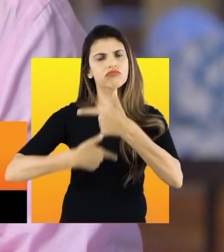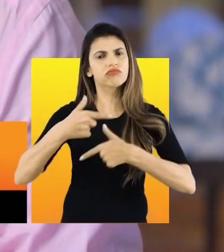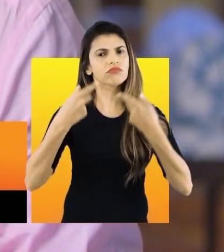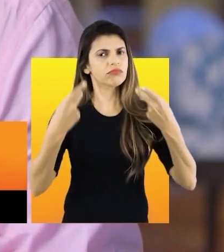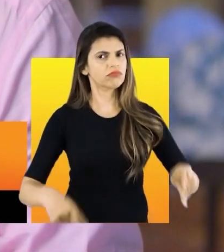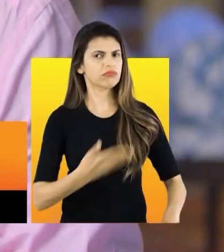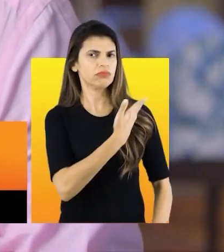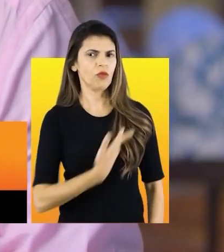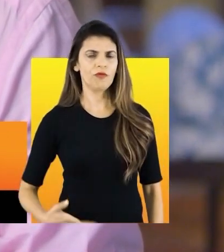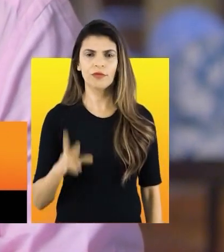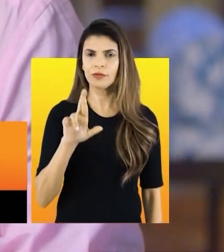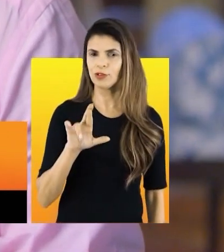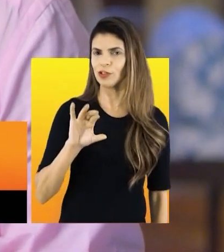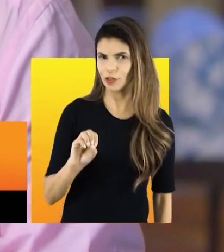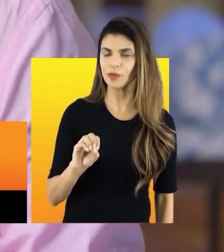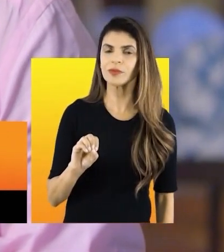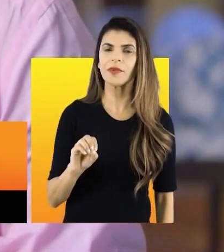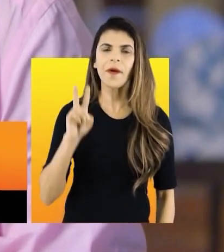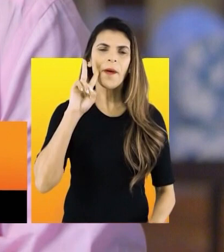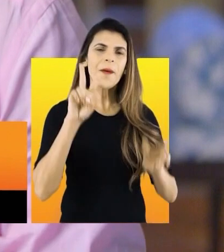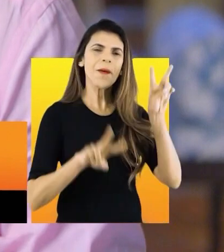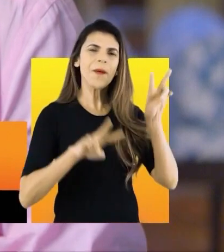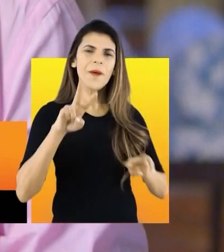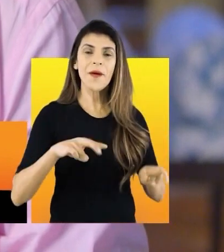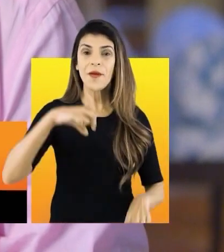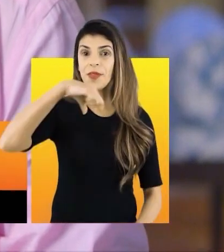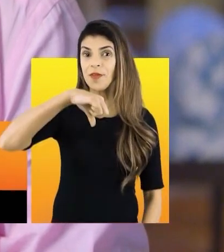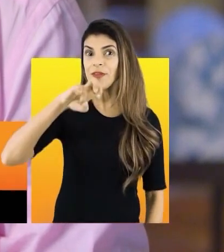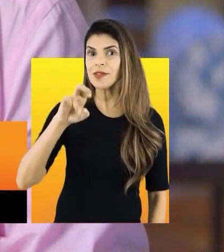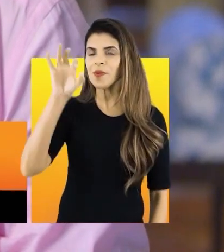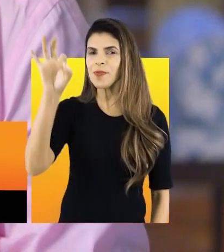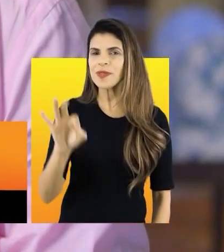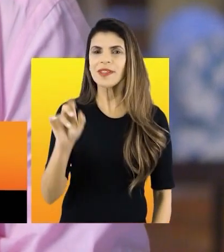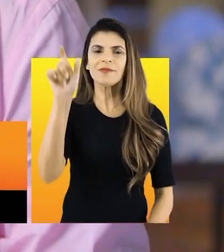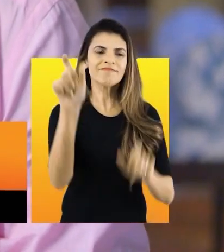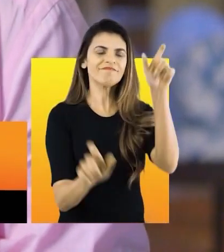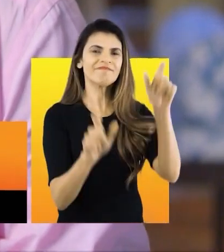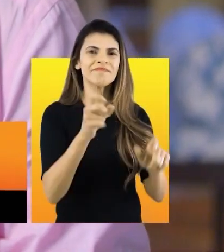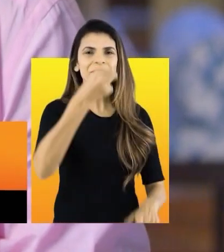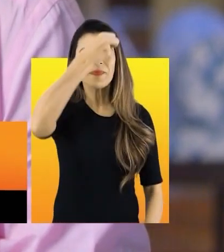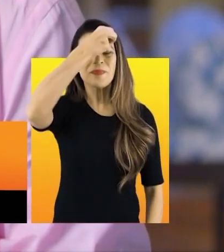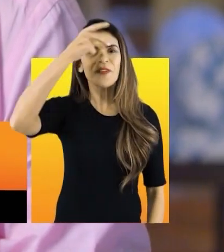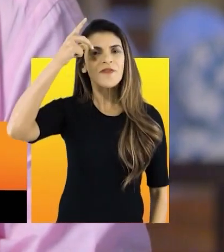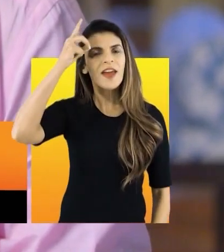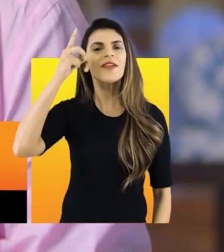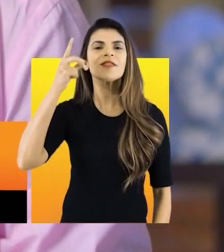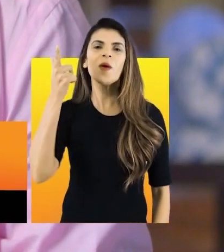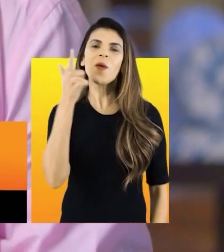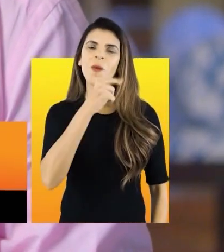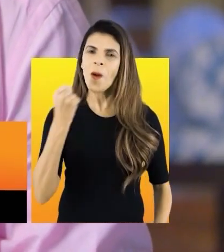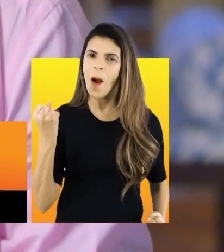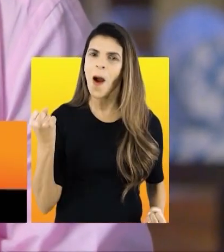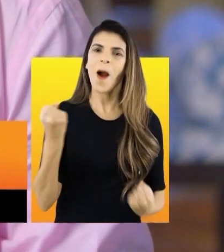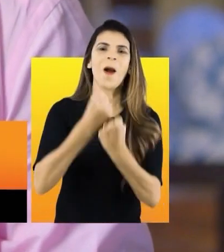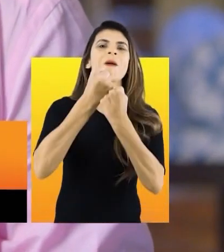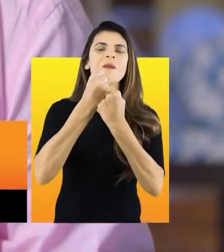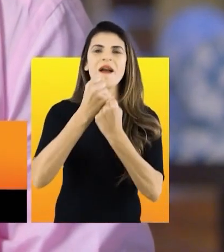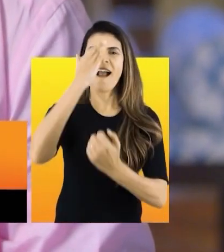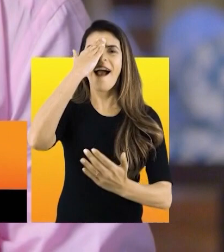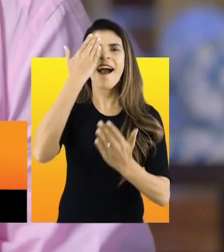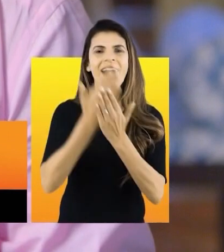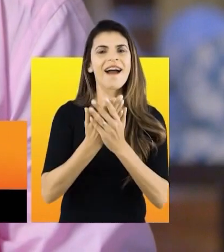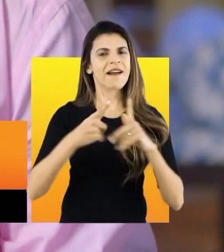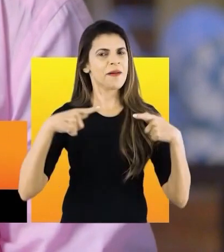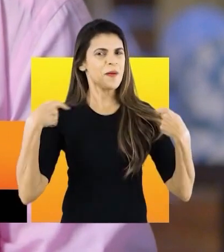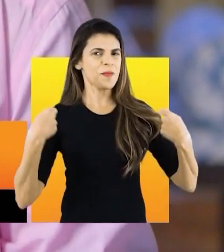pelo governo do estado olhar 95% dos prefeitos te apoiarem porque acreditam